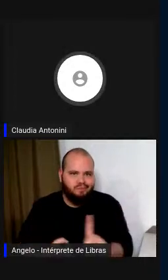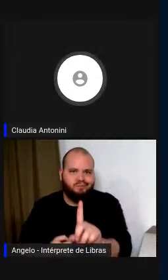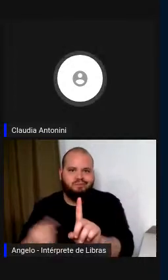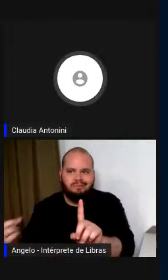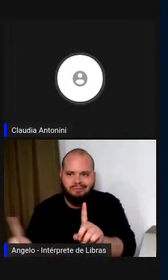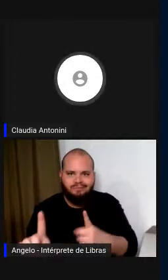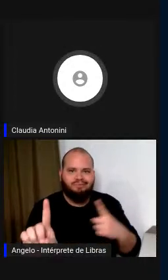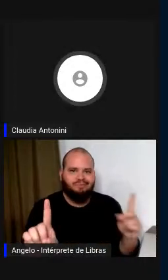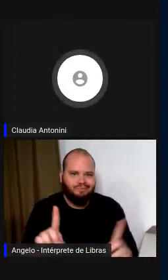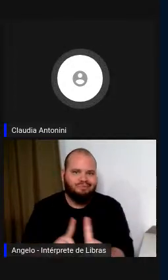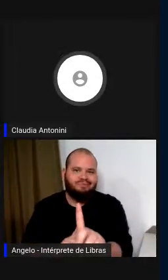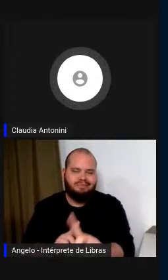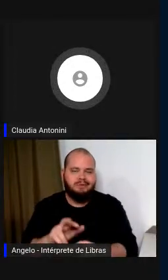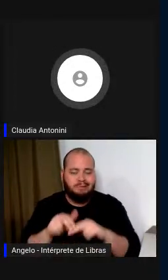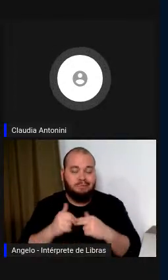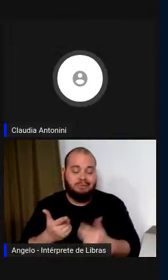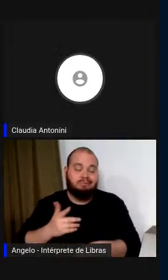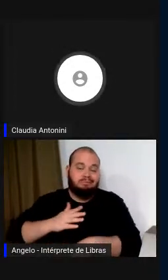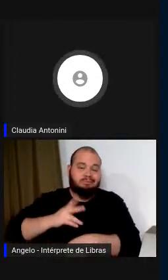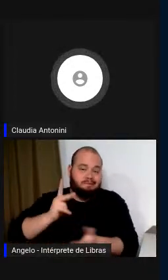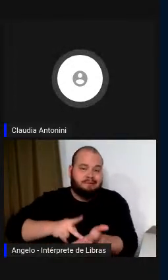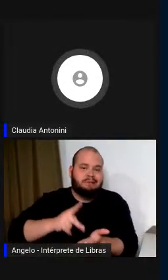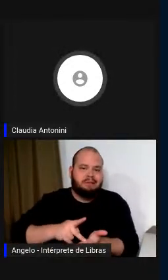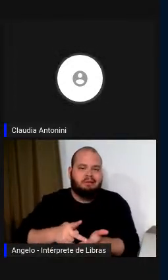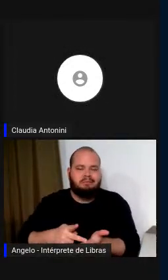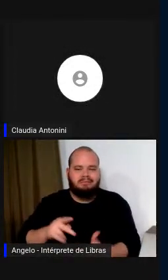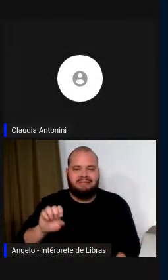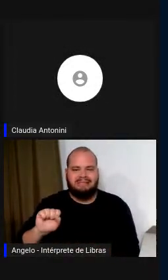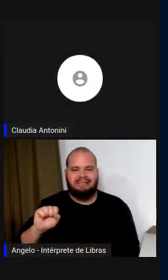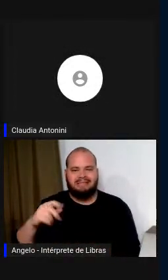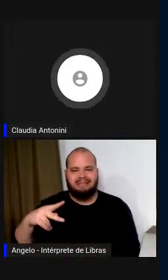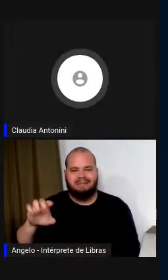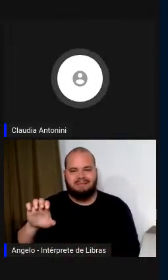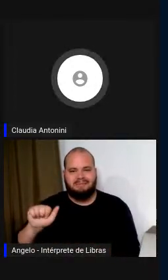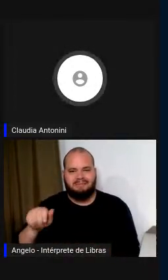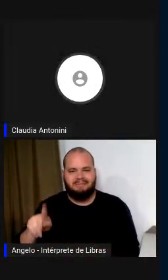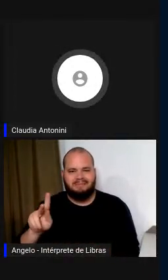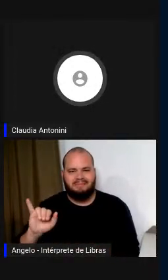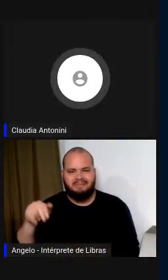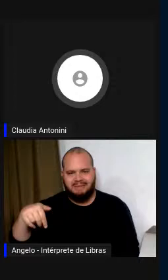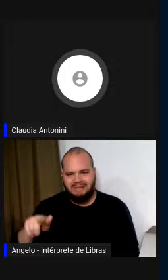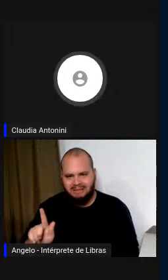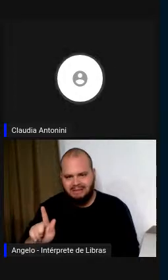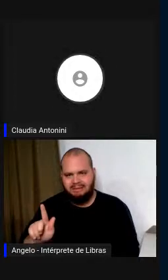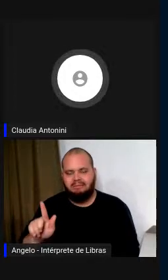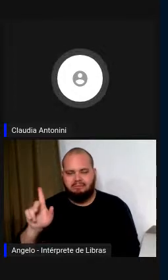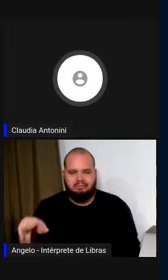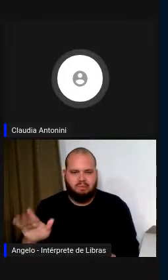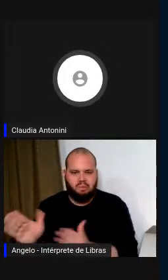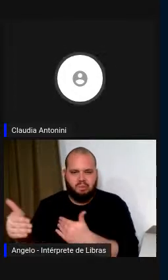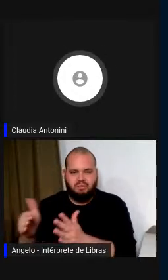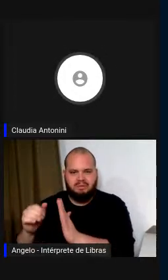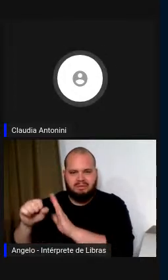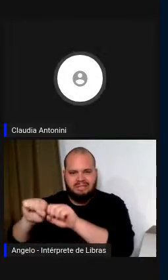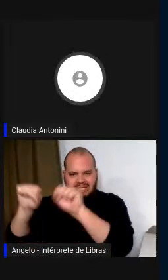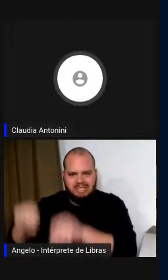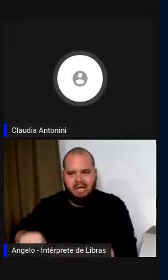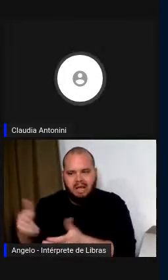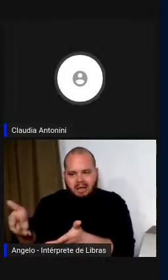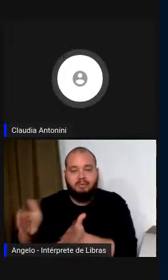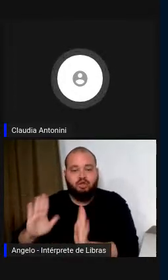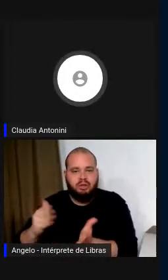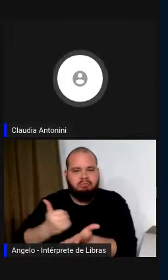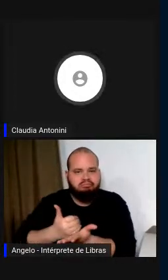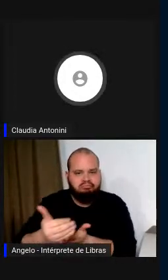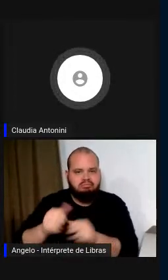speaking, na verdade, está surgindo aqui no Brasil e estão gerenciando plataformas para